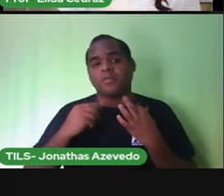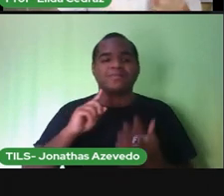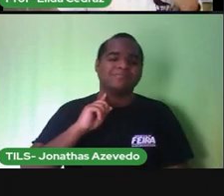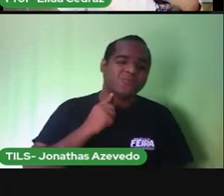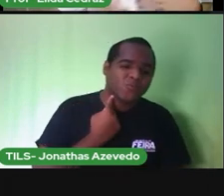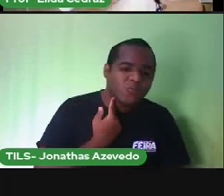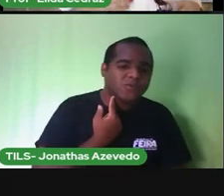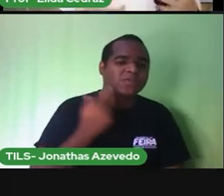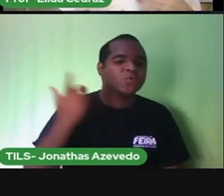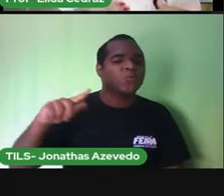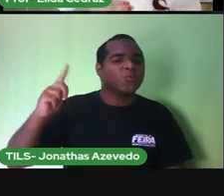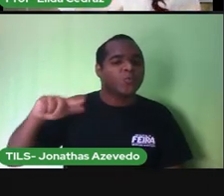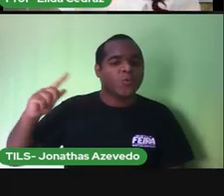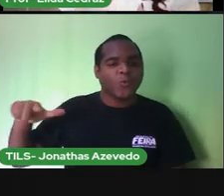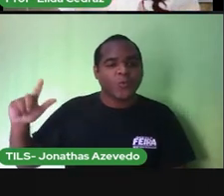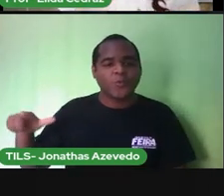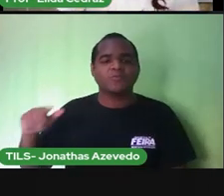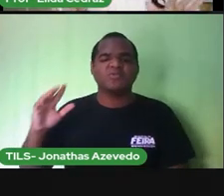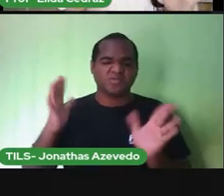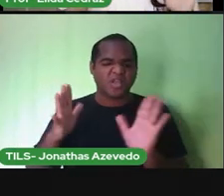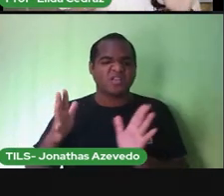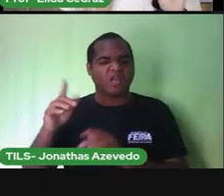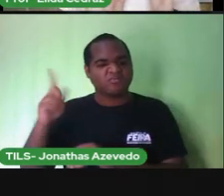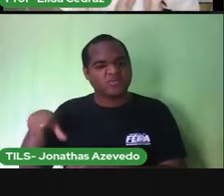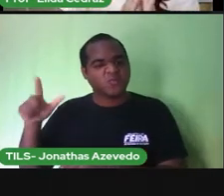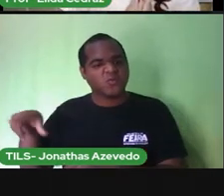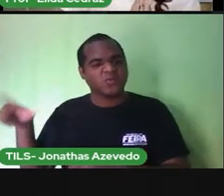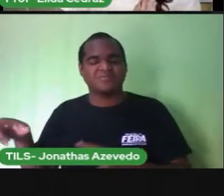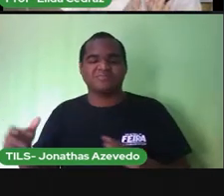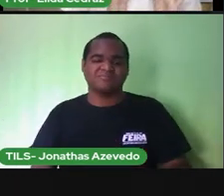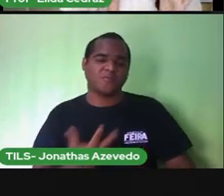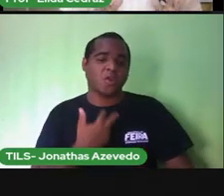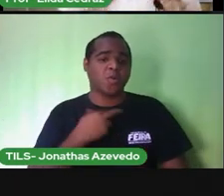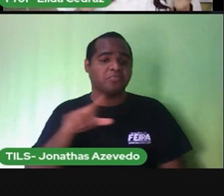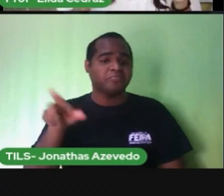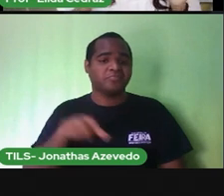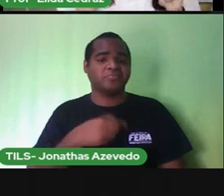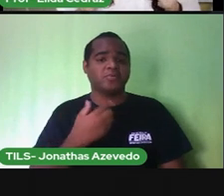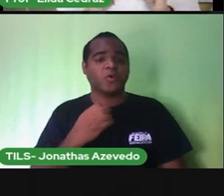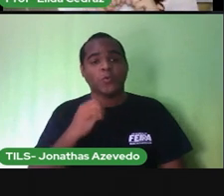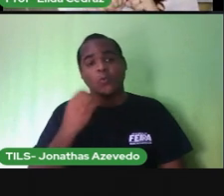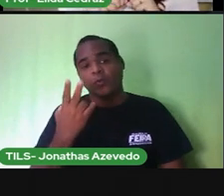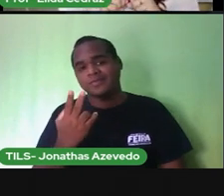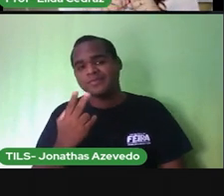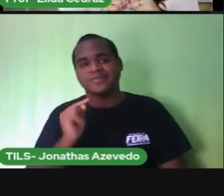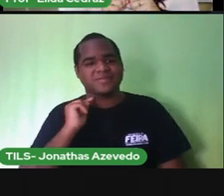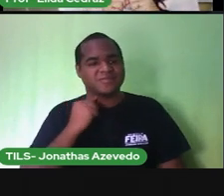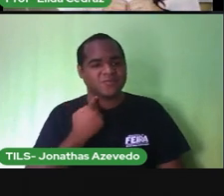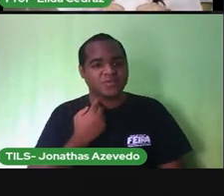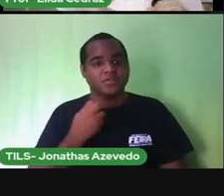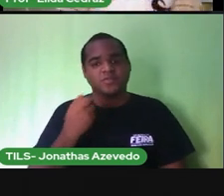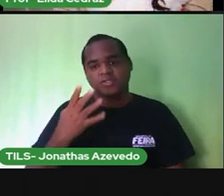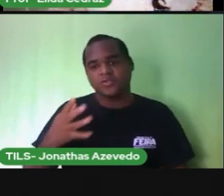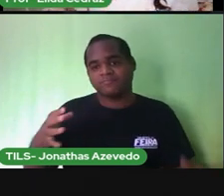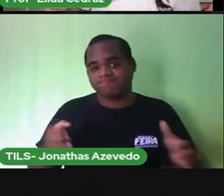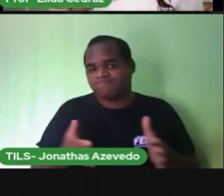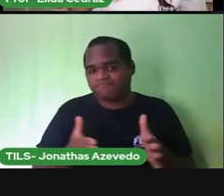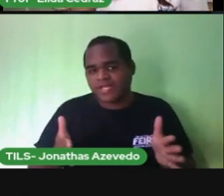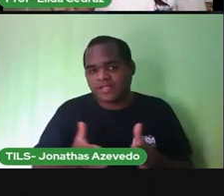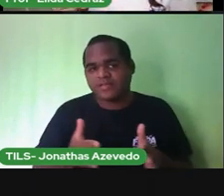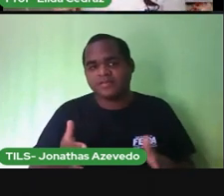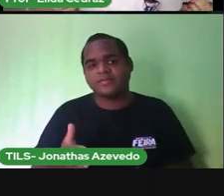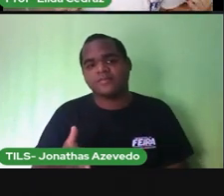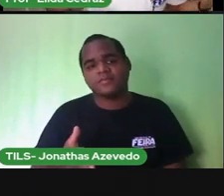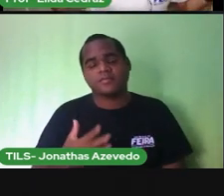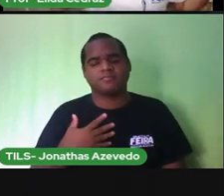sujas que estão lá que já foram usadas. E quando a gente usa roupa muito apertada, a gente tem que usar